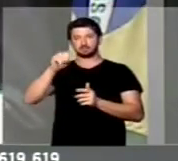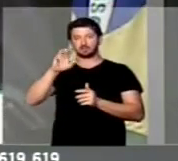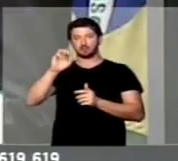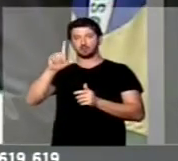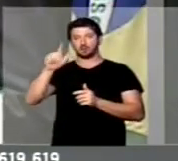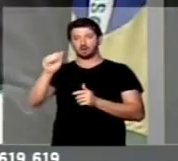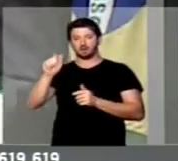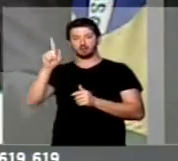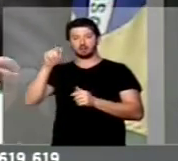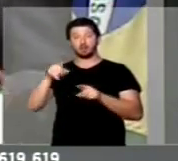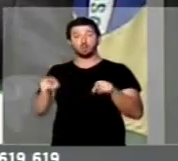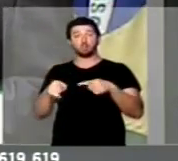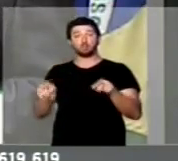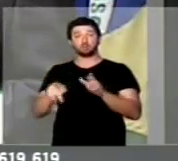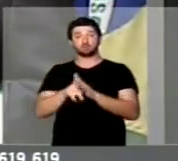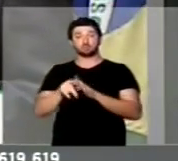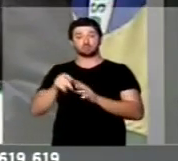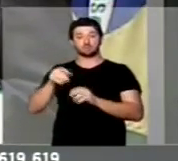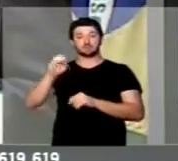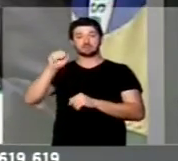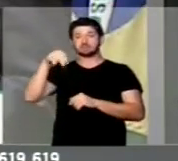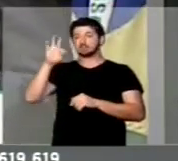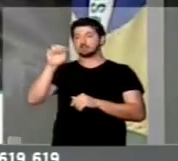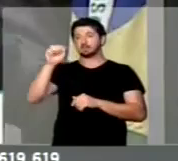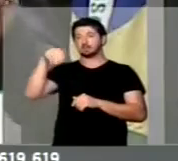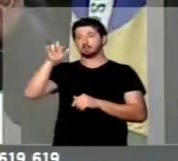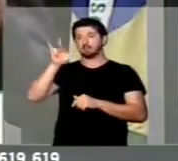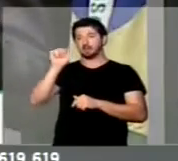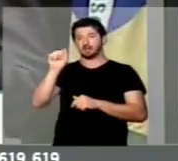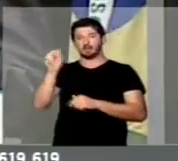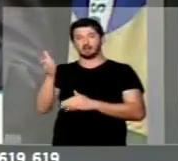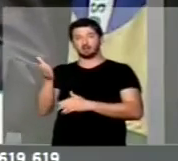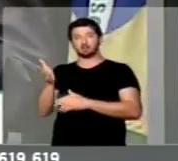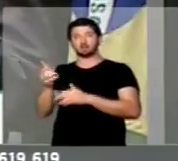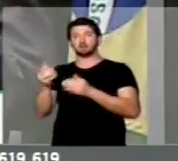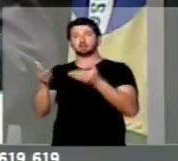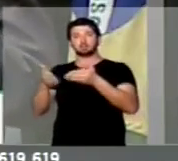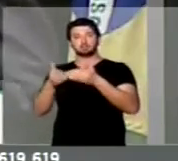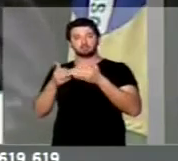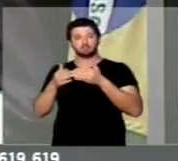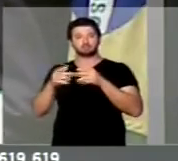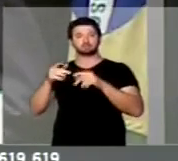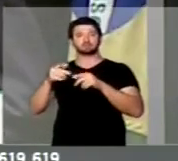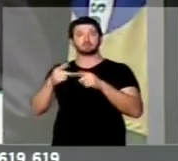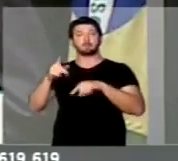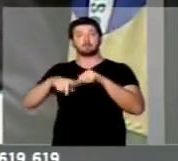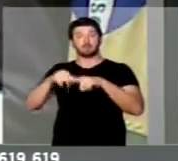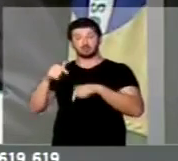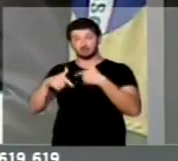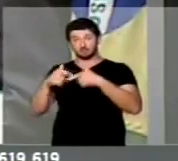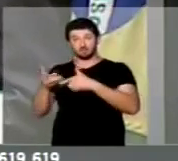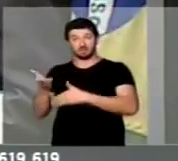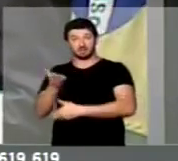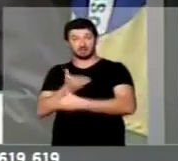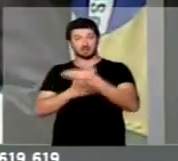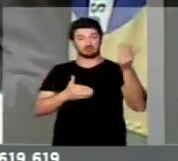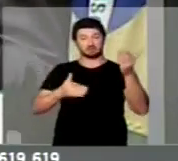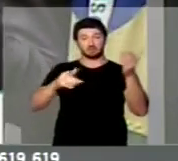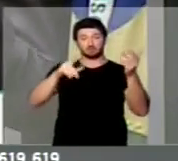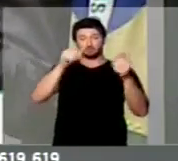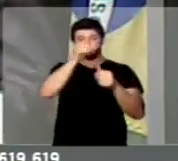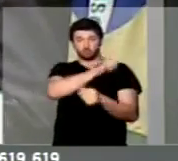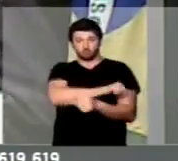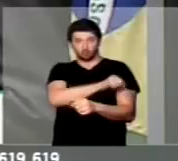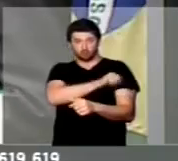Diogo são dois músicos de Santa Maria. Foram transferir o seu material de trabalho para o Rio de Janeiro,